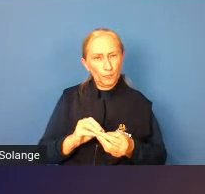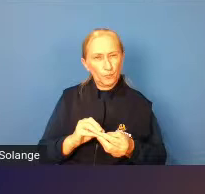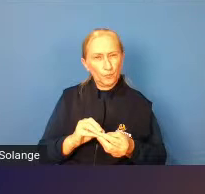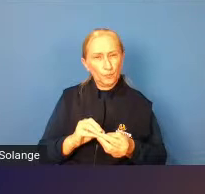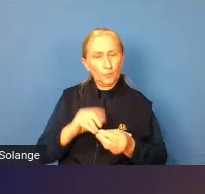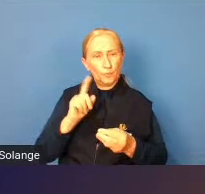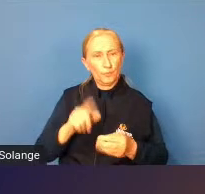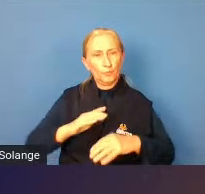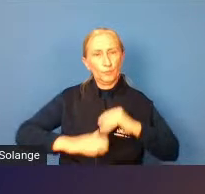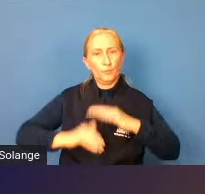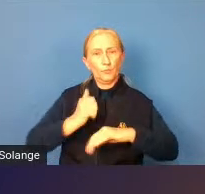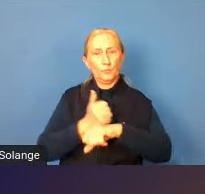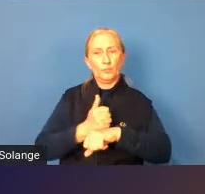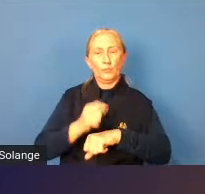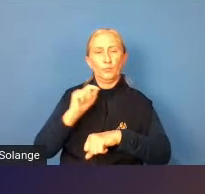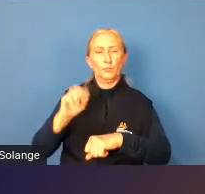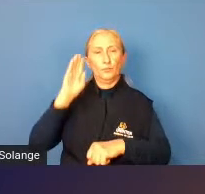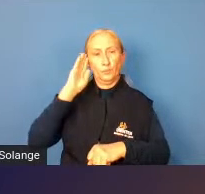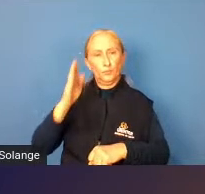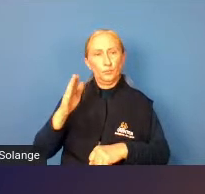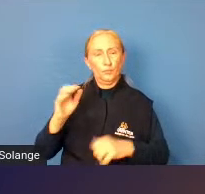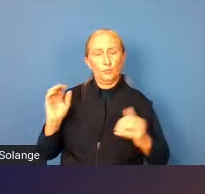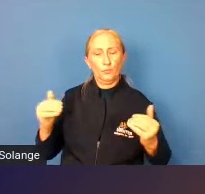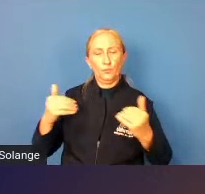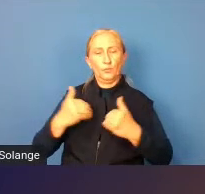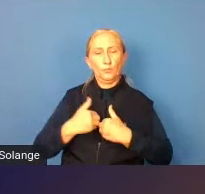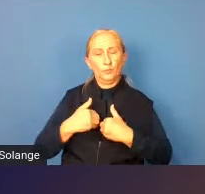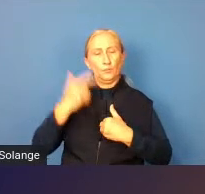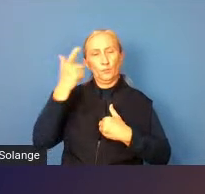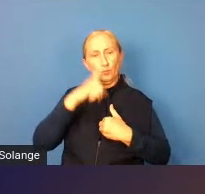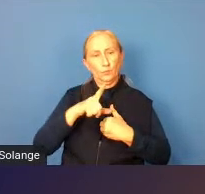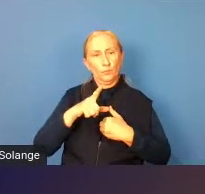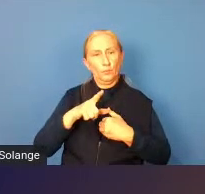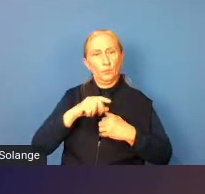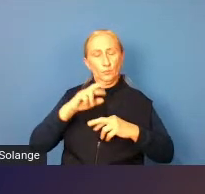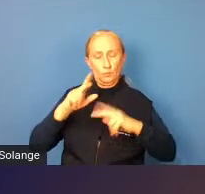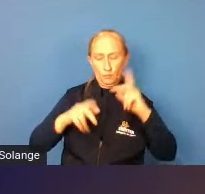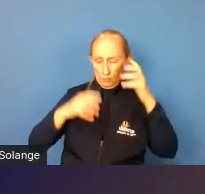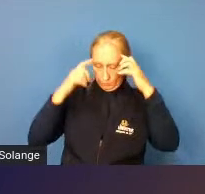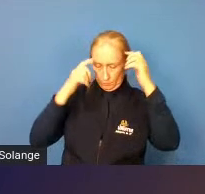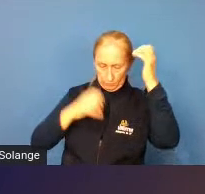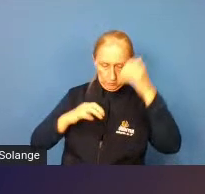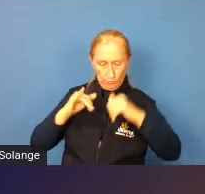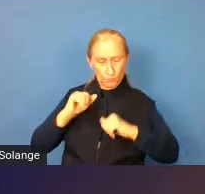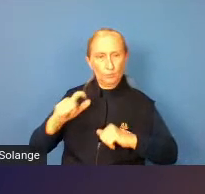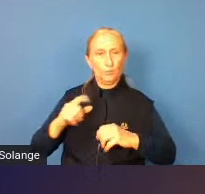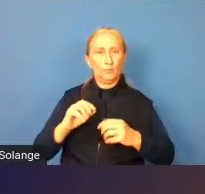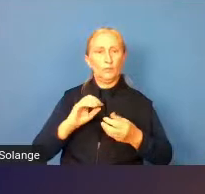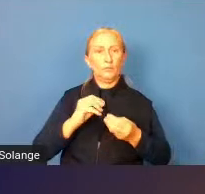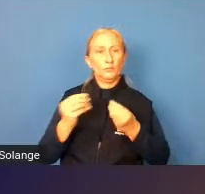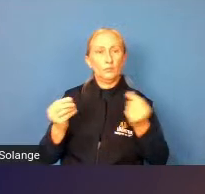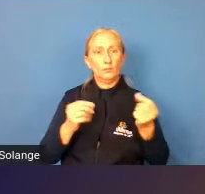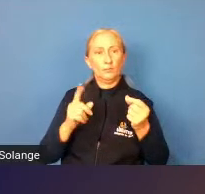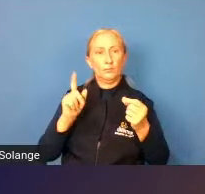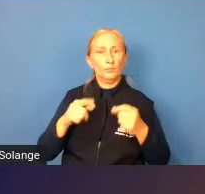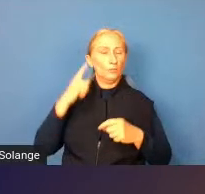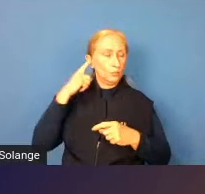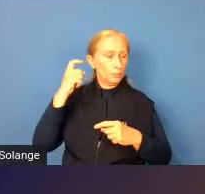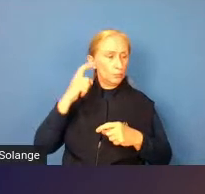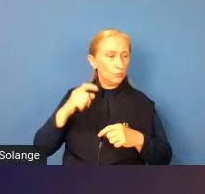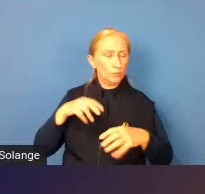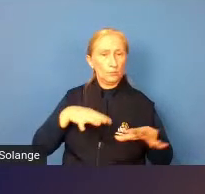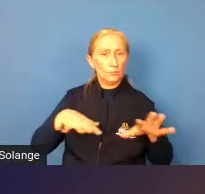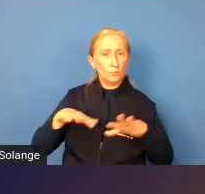desses profissionais porque principalmente os autistas eles possuem muitas desordens sensoriais de sensibilidade de muito som de muito